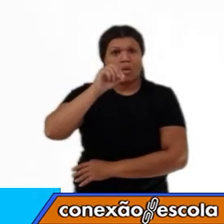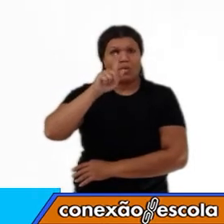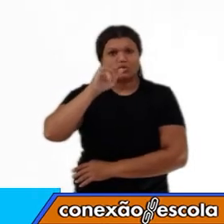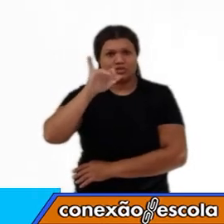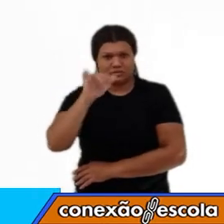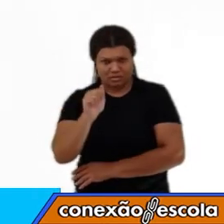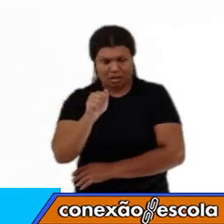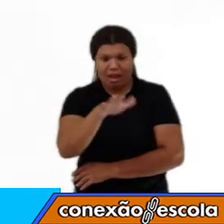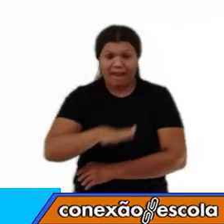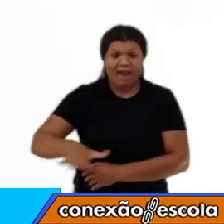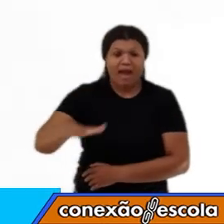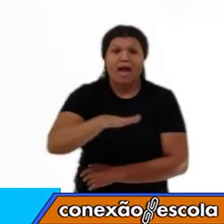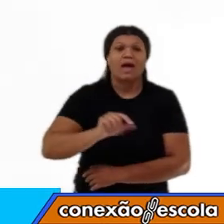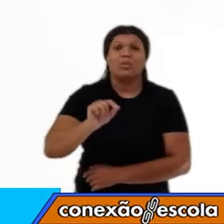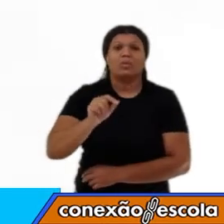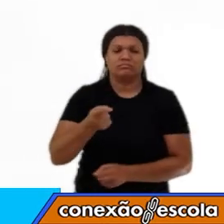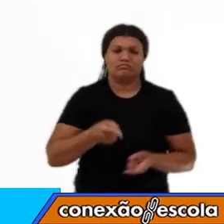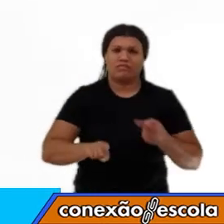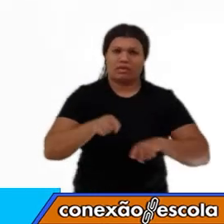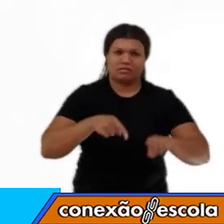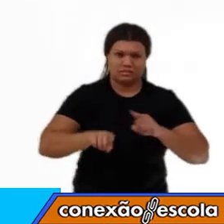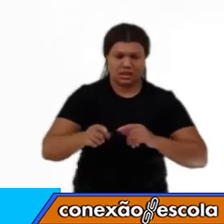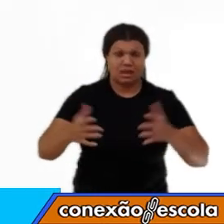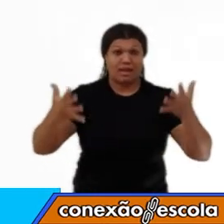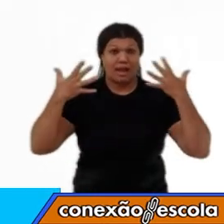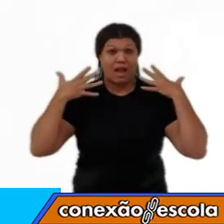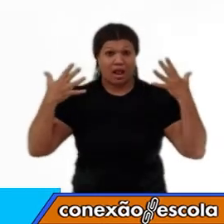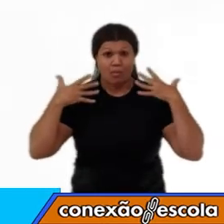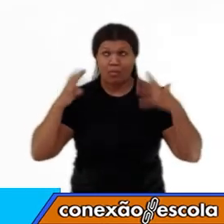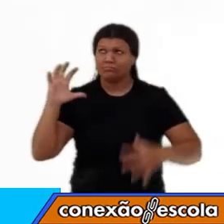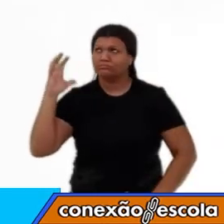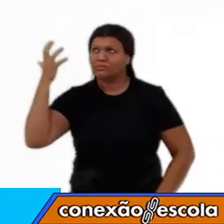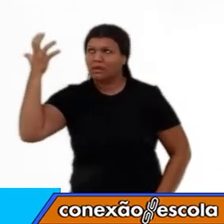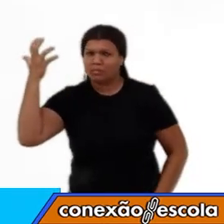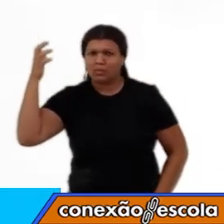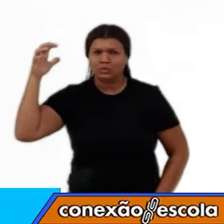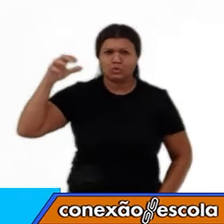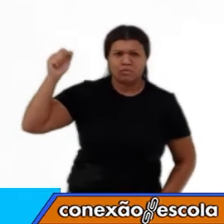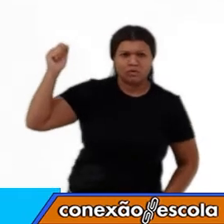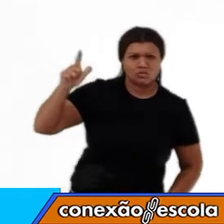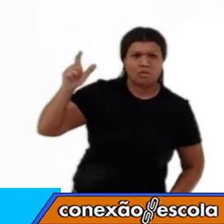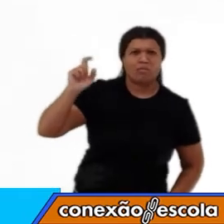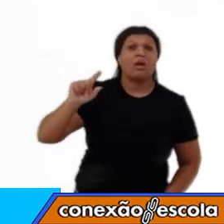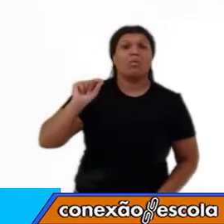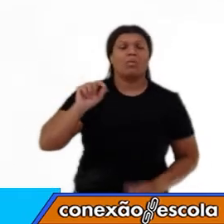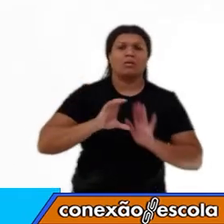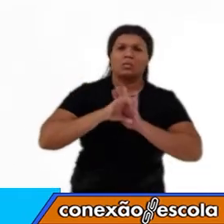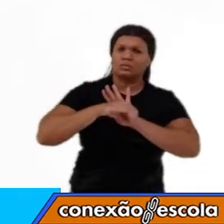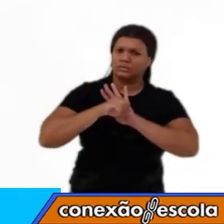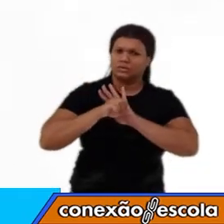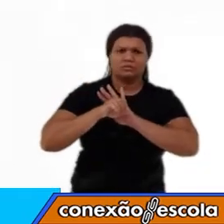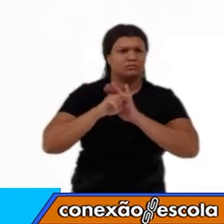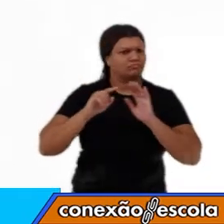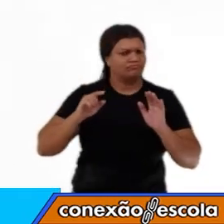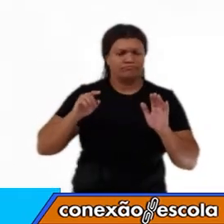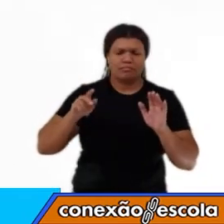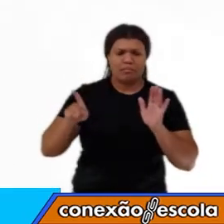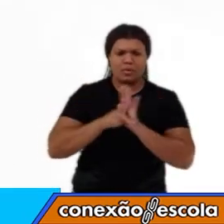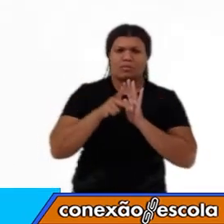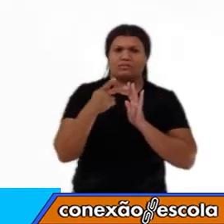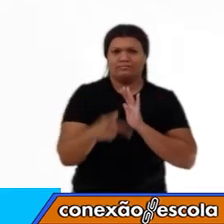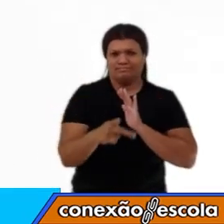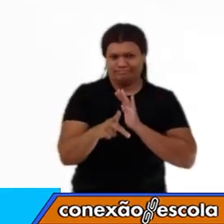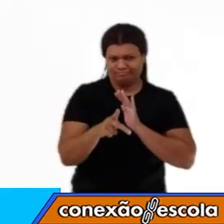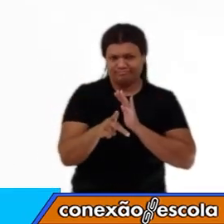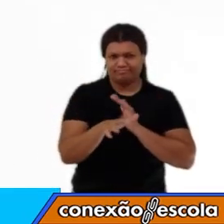Calor e temperatura são conceitos fundamentais, fundantes desse campo, a termologia.